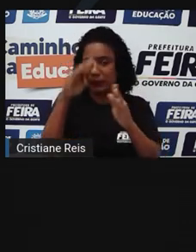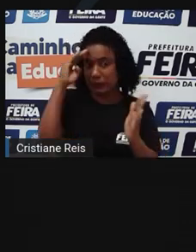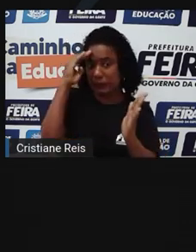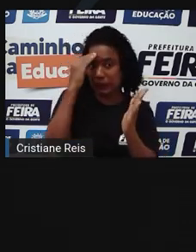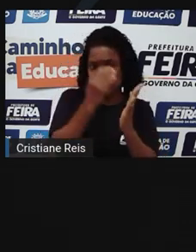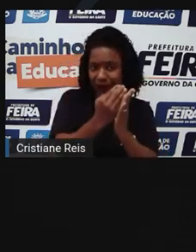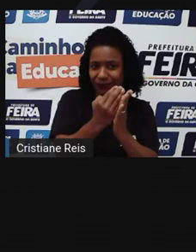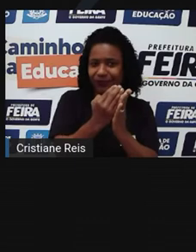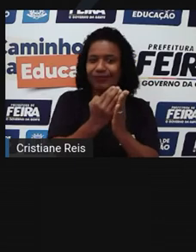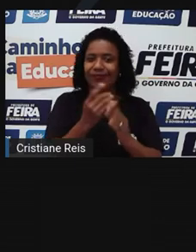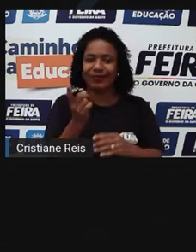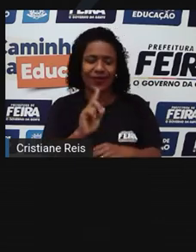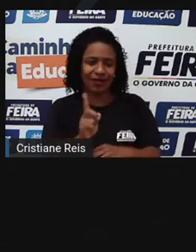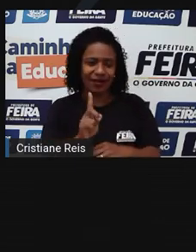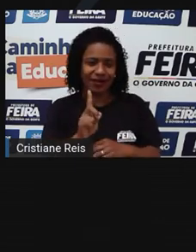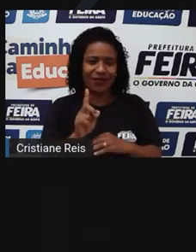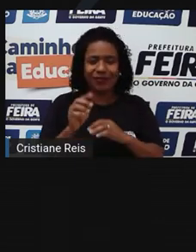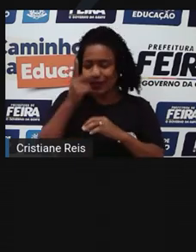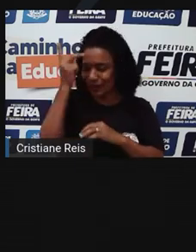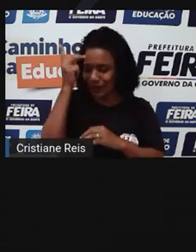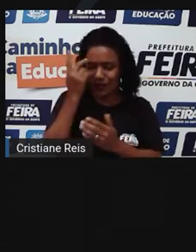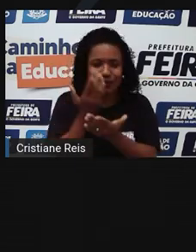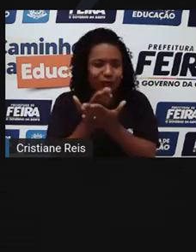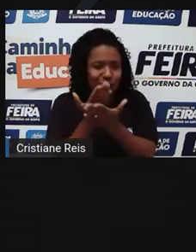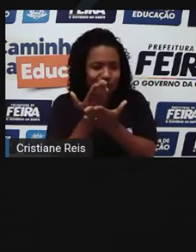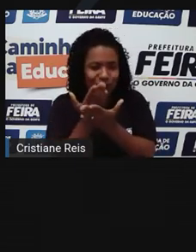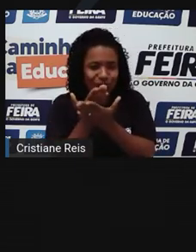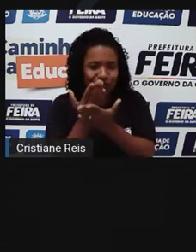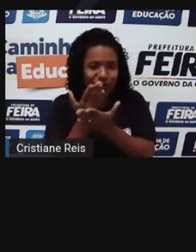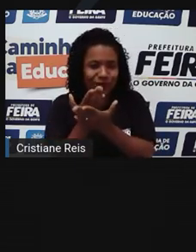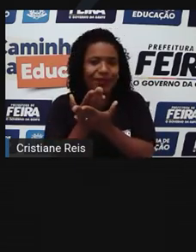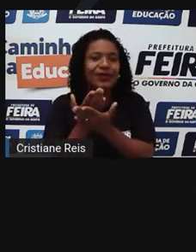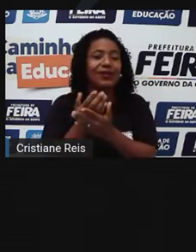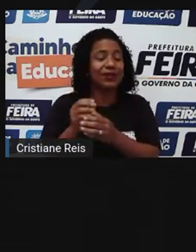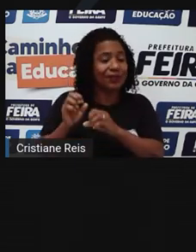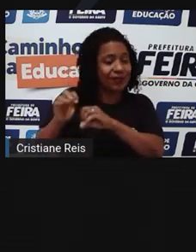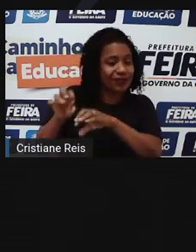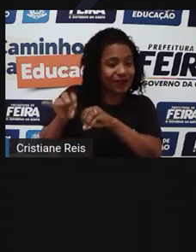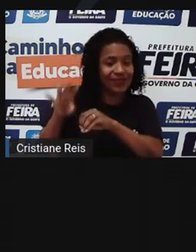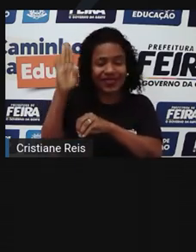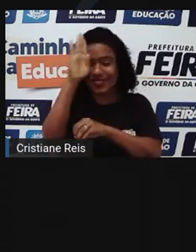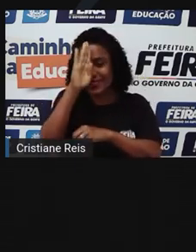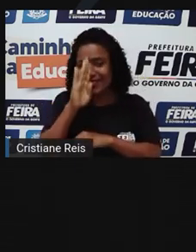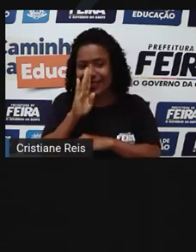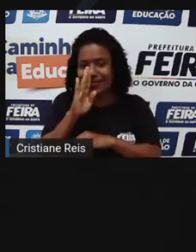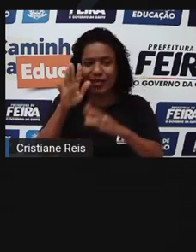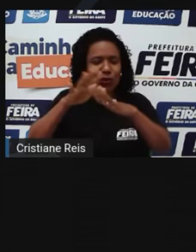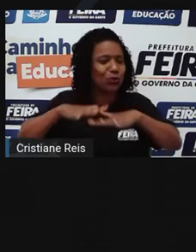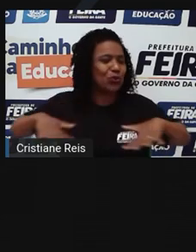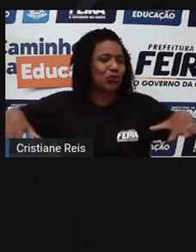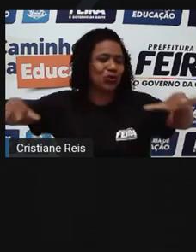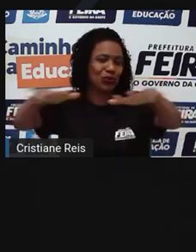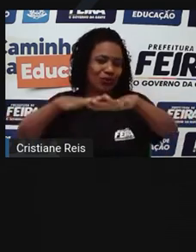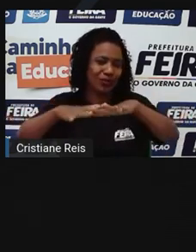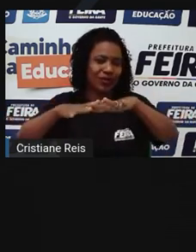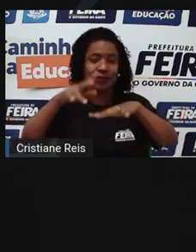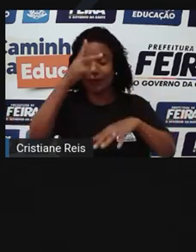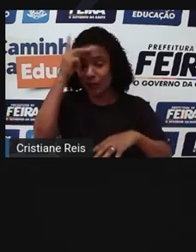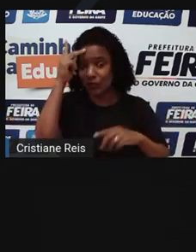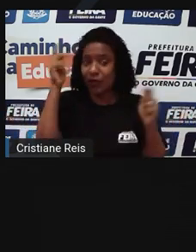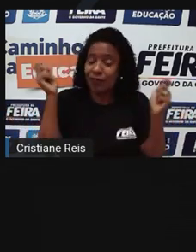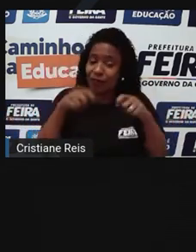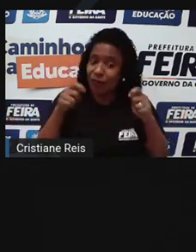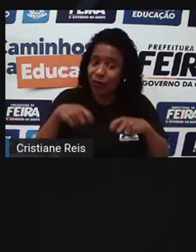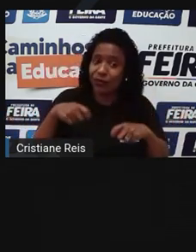A oferta do ensino fundamental gratuito estende-se a todos os que a ele não tiveram acesso